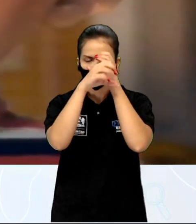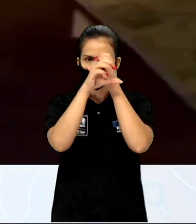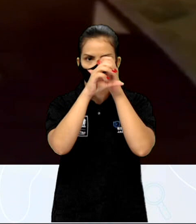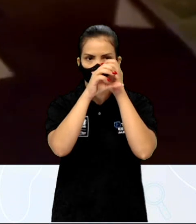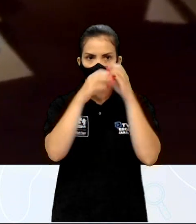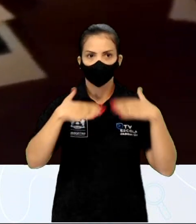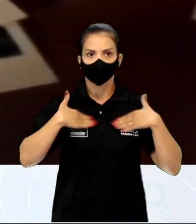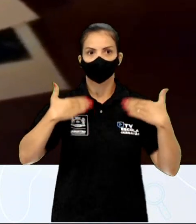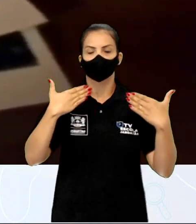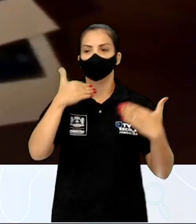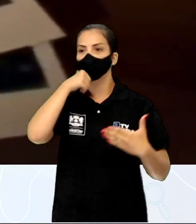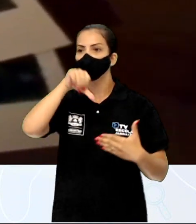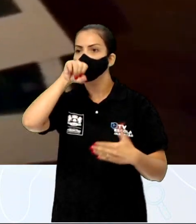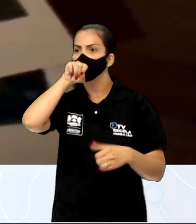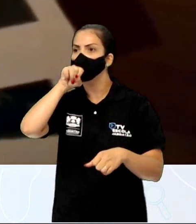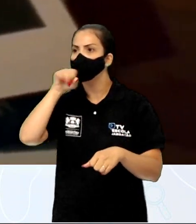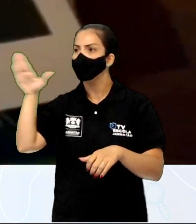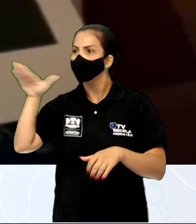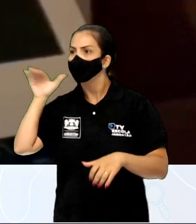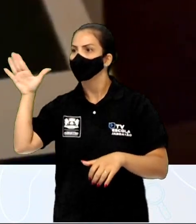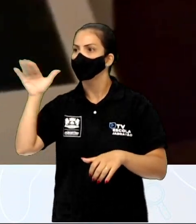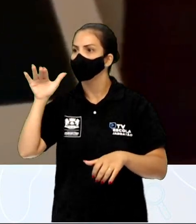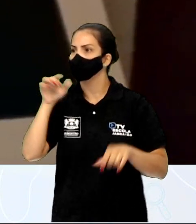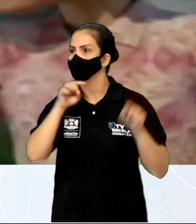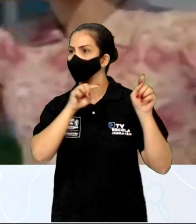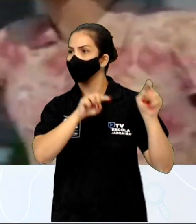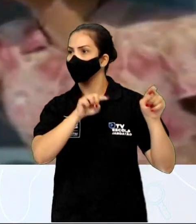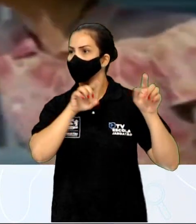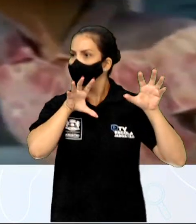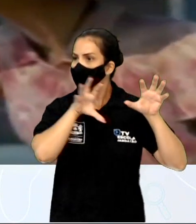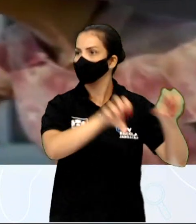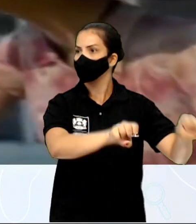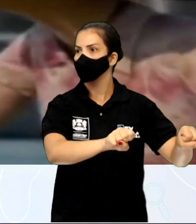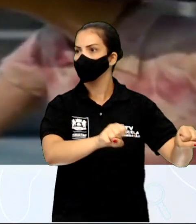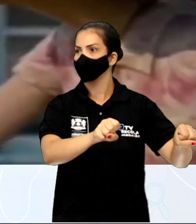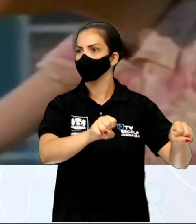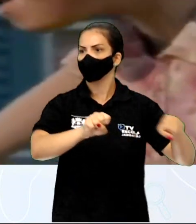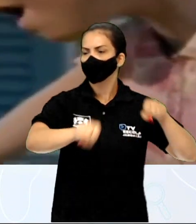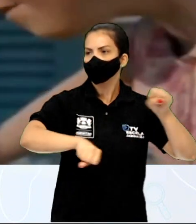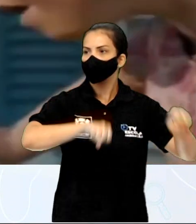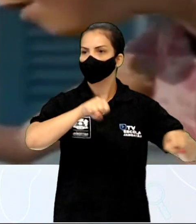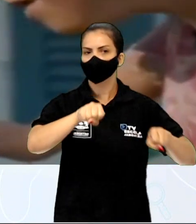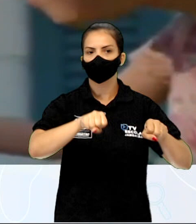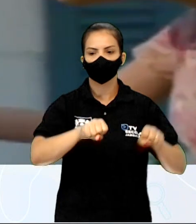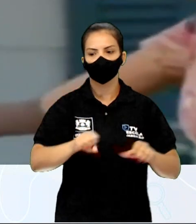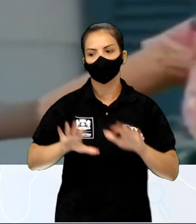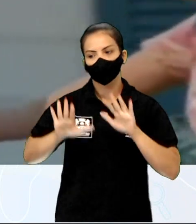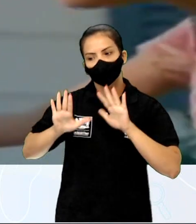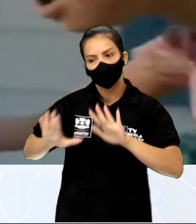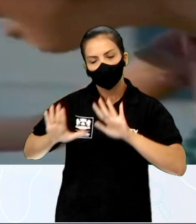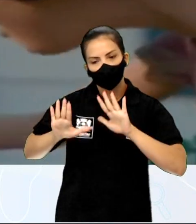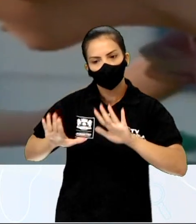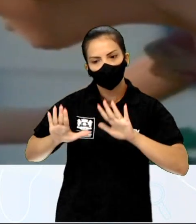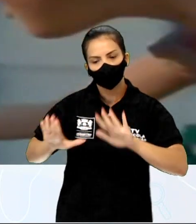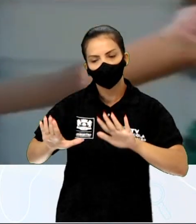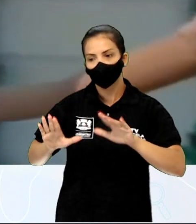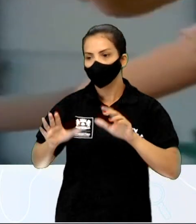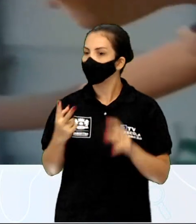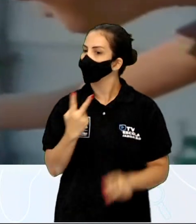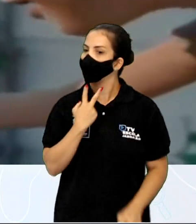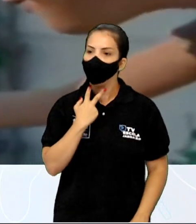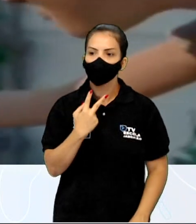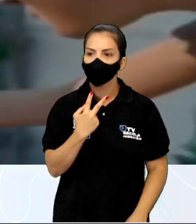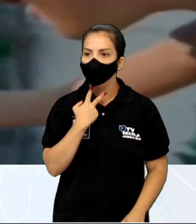Mãe, mãe, ele atacou de novo. Pegou mais um triciclo. Escuta aqui, já falamos nisso, você não pode